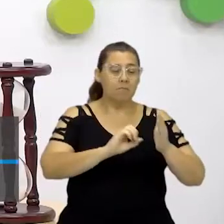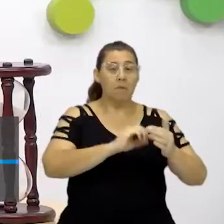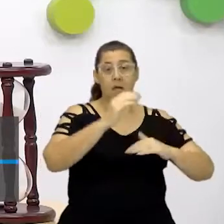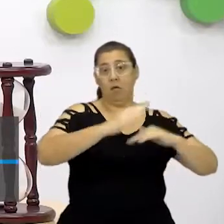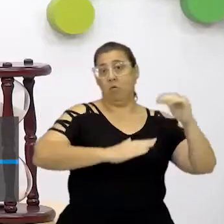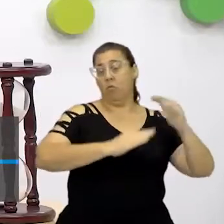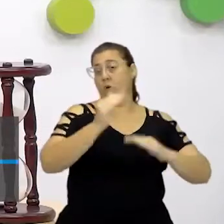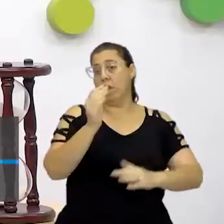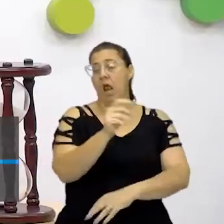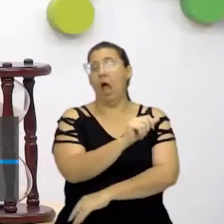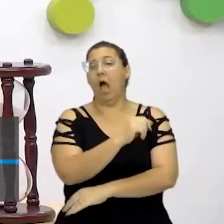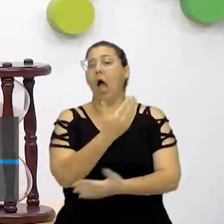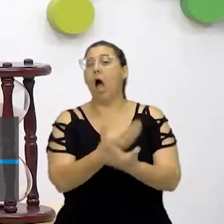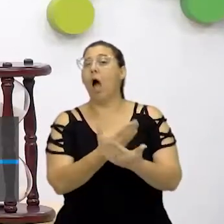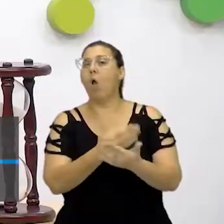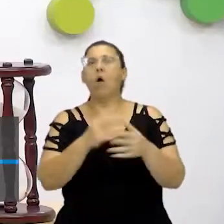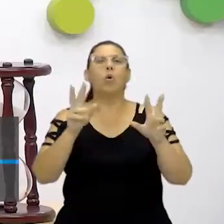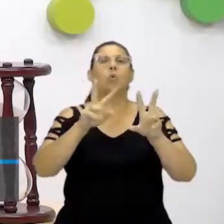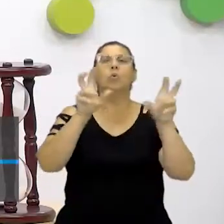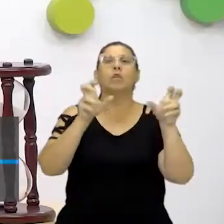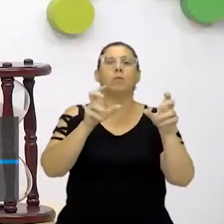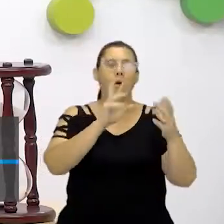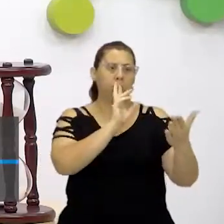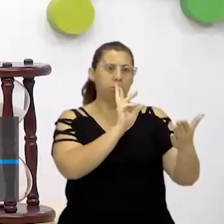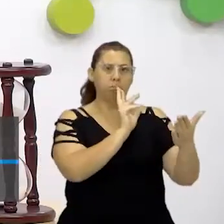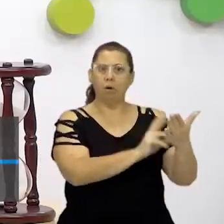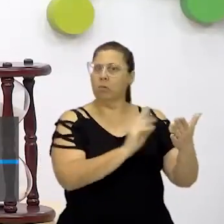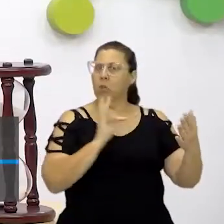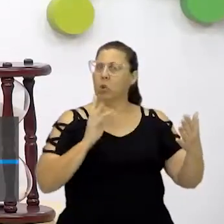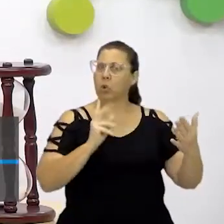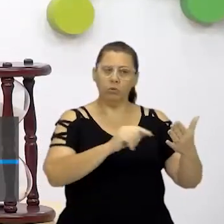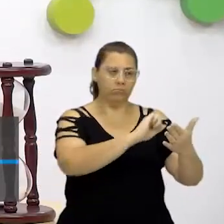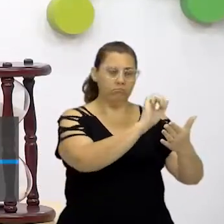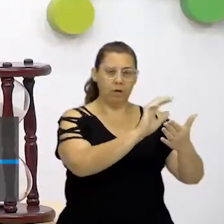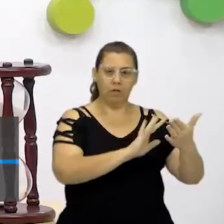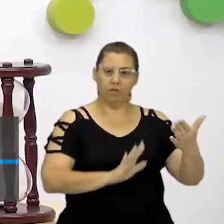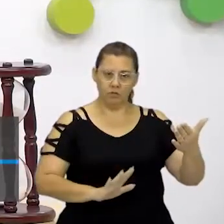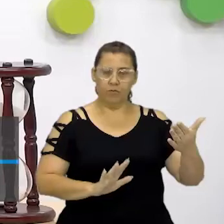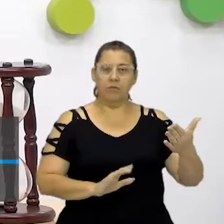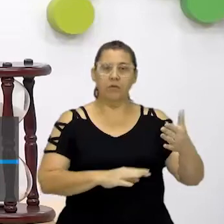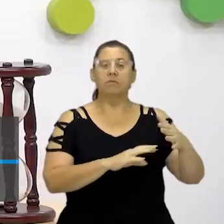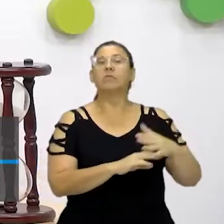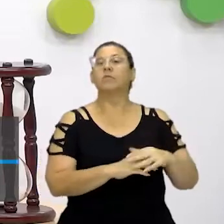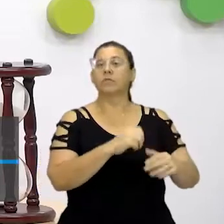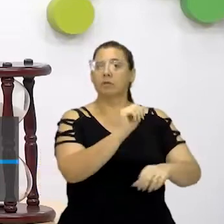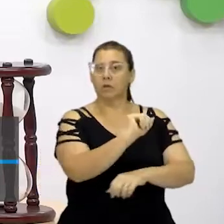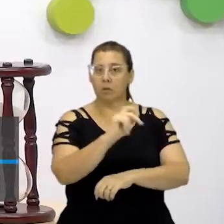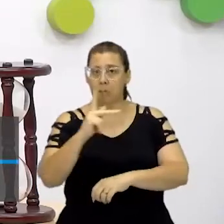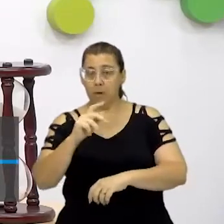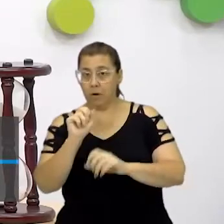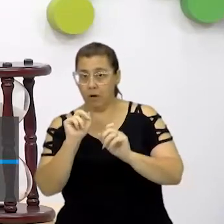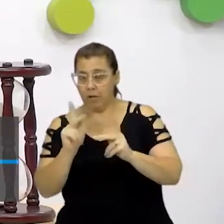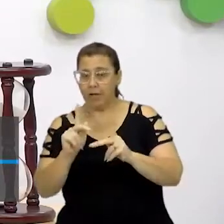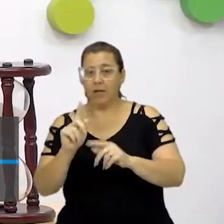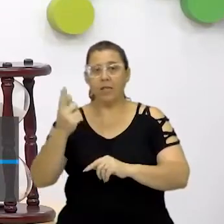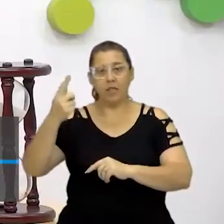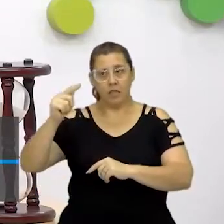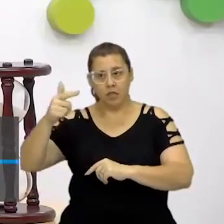habilidade da aula, o tema da aula e respondam as tarefas que ficam no aplicativo, certo? Então,